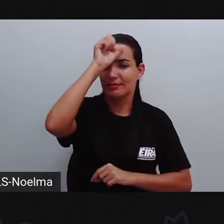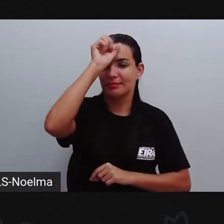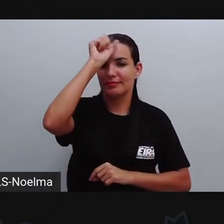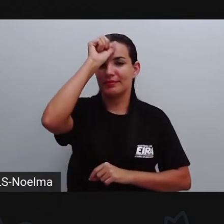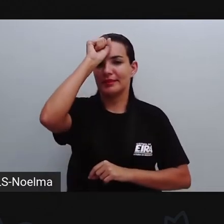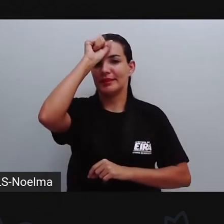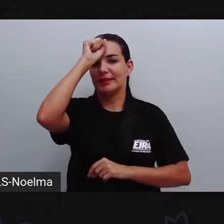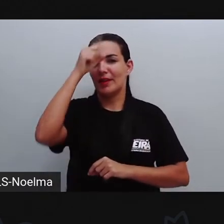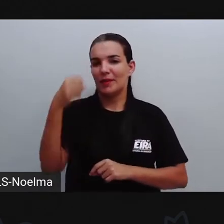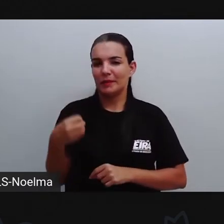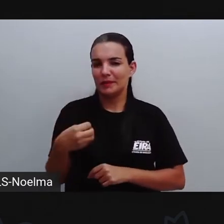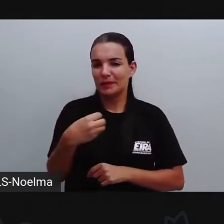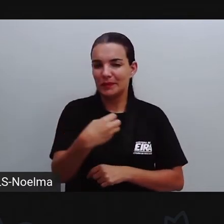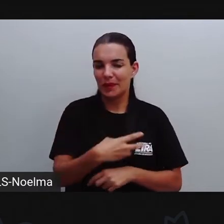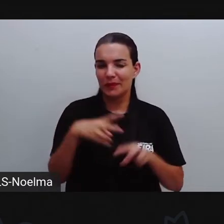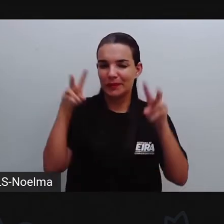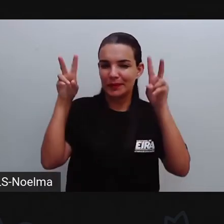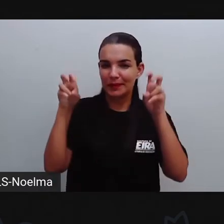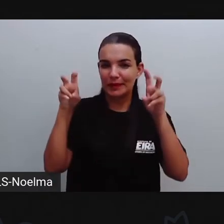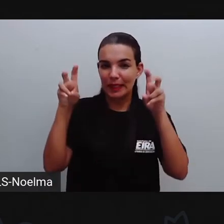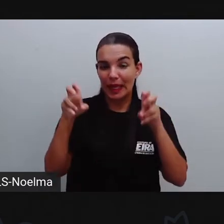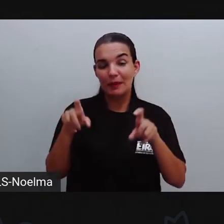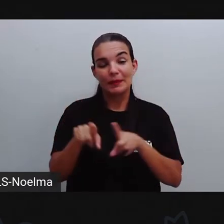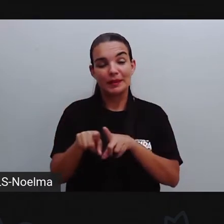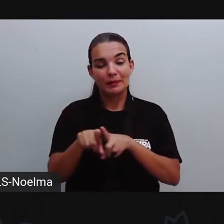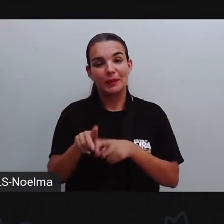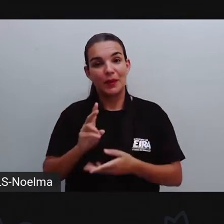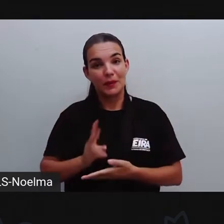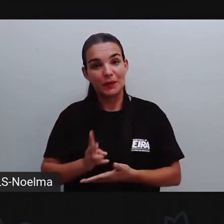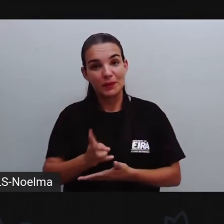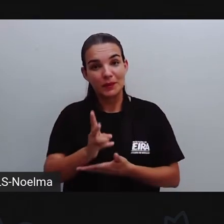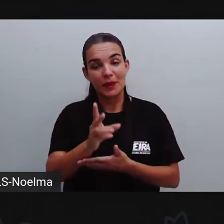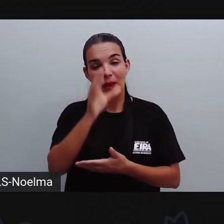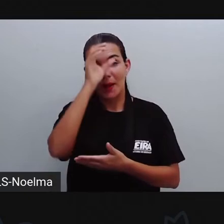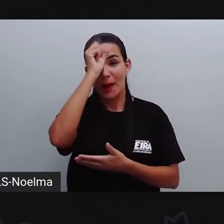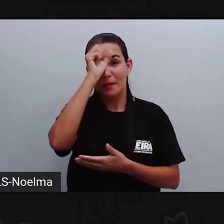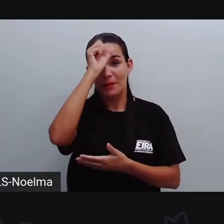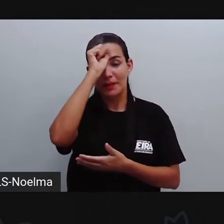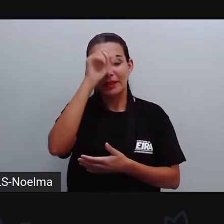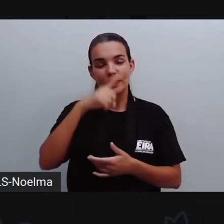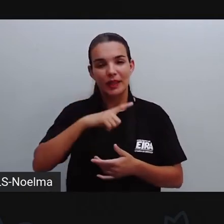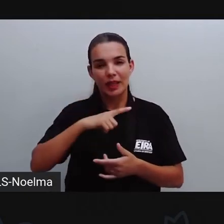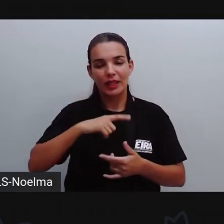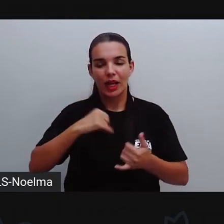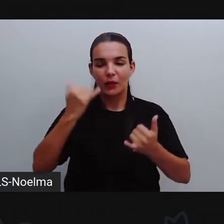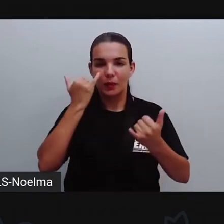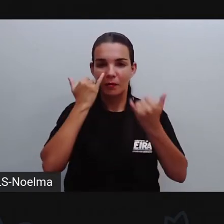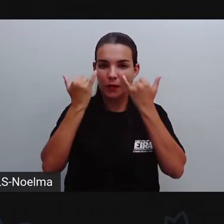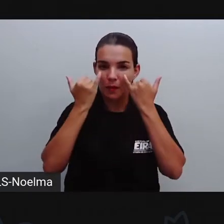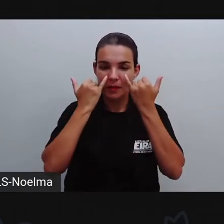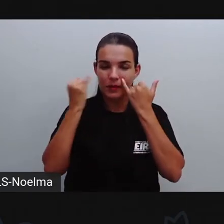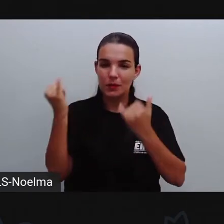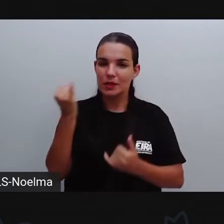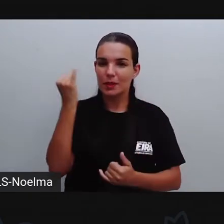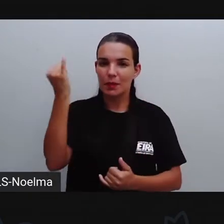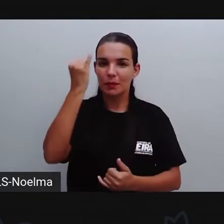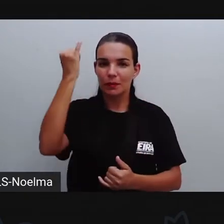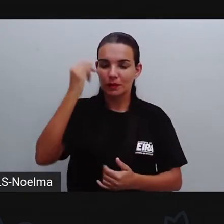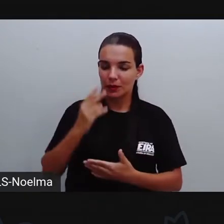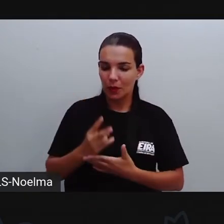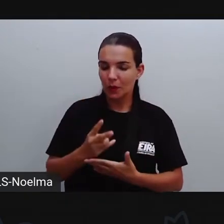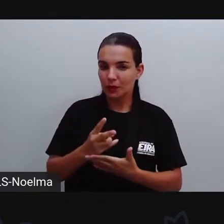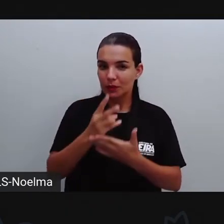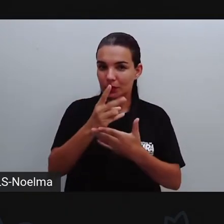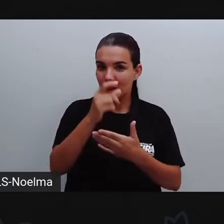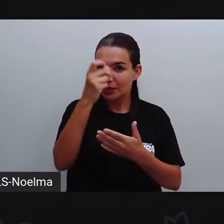Sobre um novo assunto e vai continuar aprendendo também informações importantes para dar continuidade